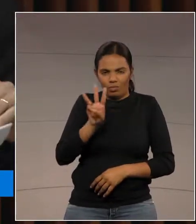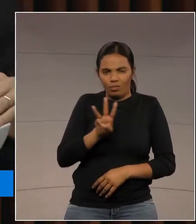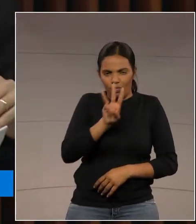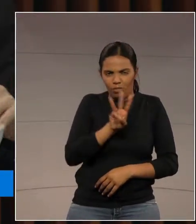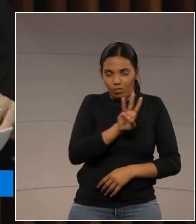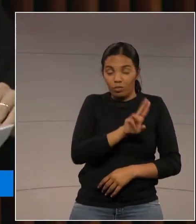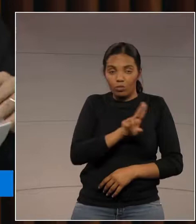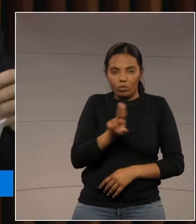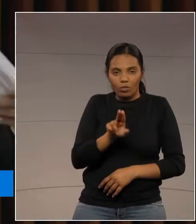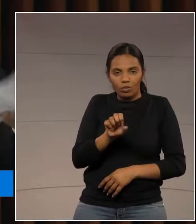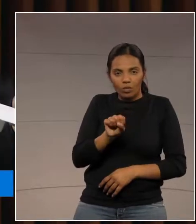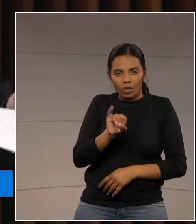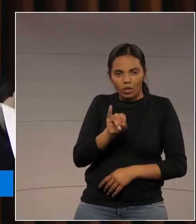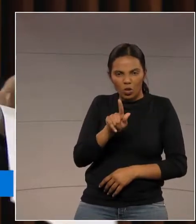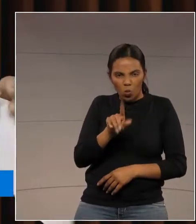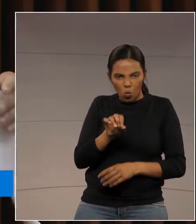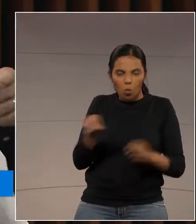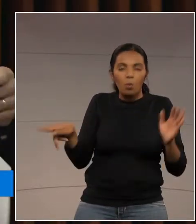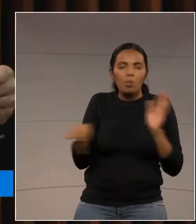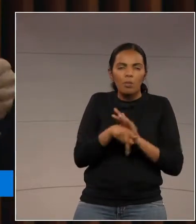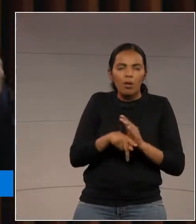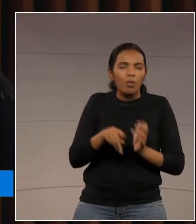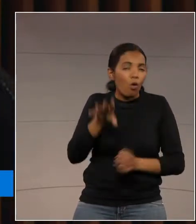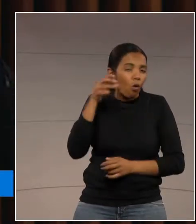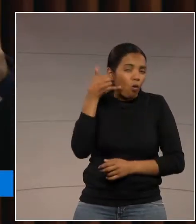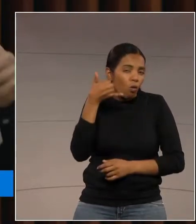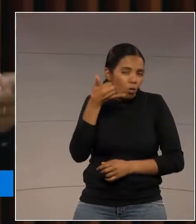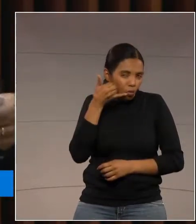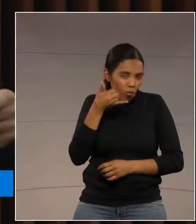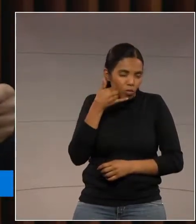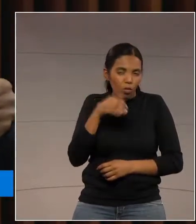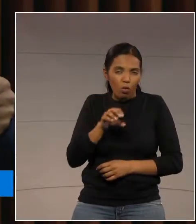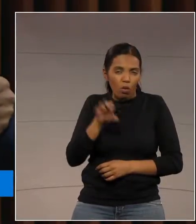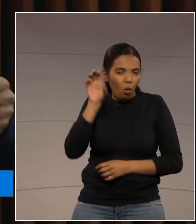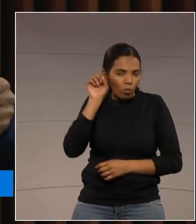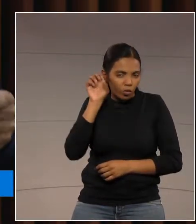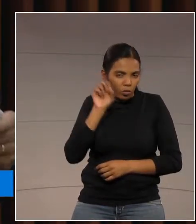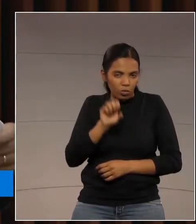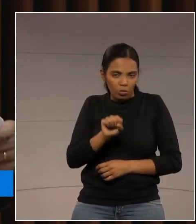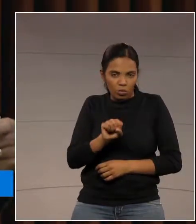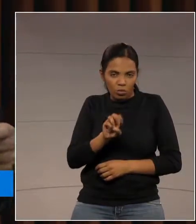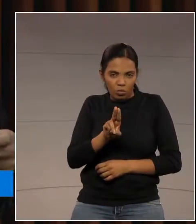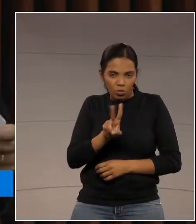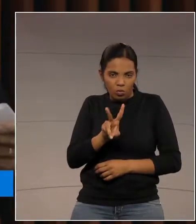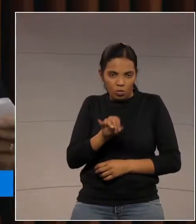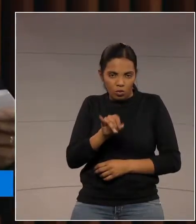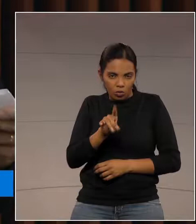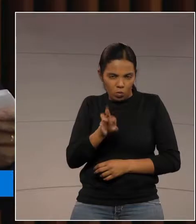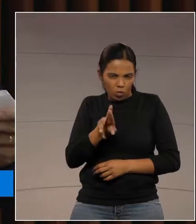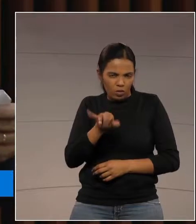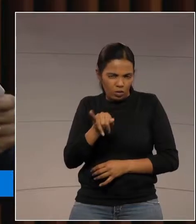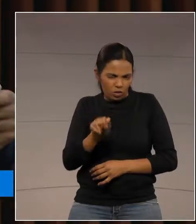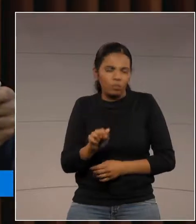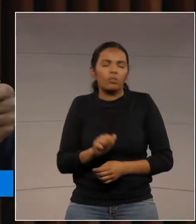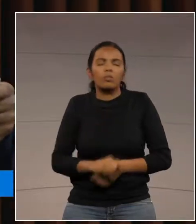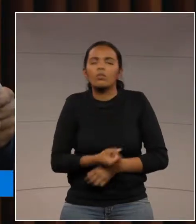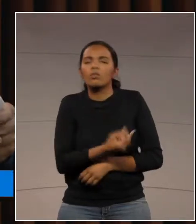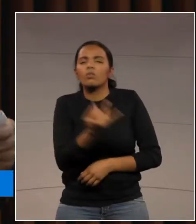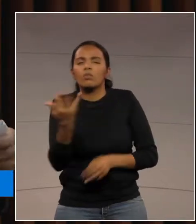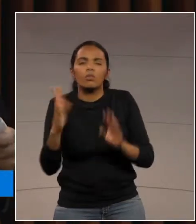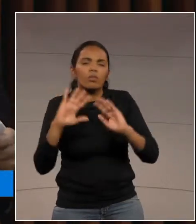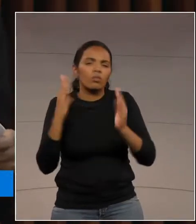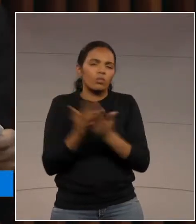SIGO, que é da ouvidoria. Eu quero dizer o seguinte, quantas escolas nós temos na Rede Estadual de Ensino do Paraná?